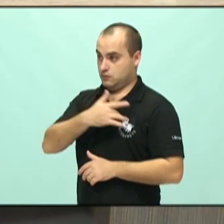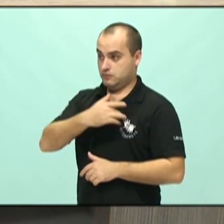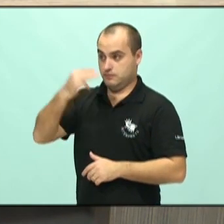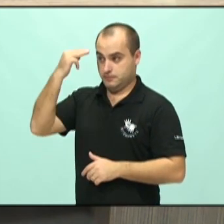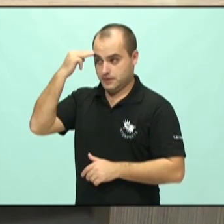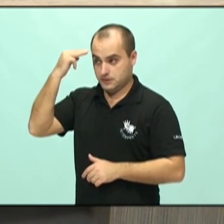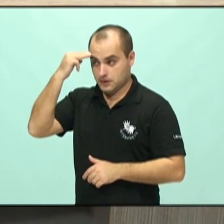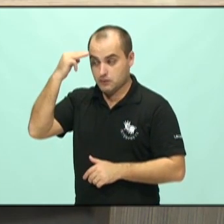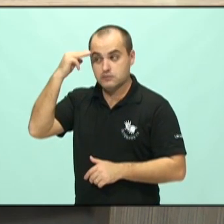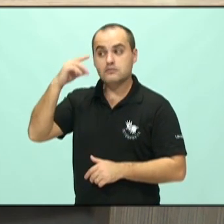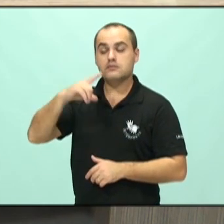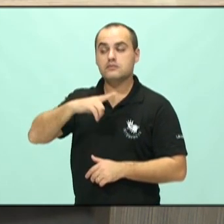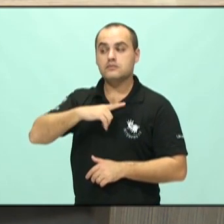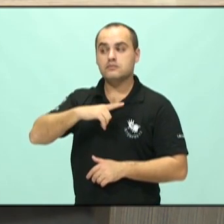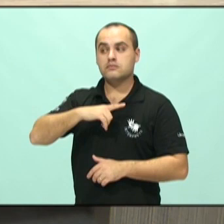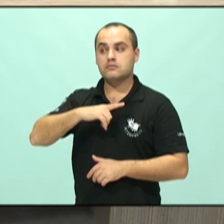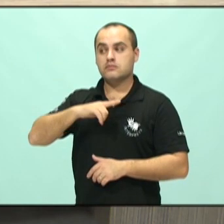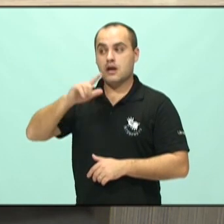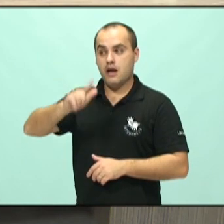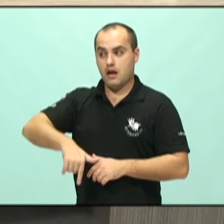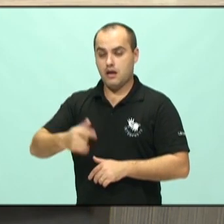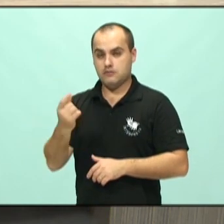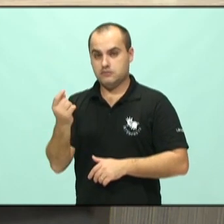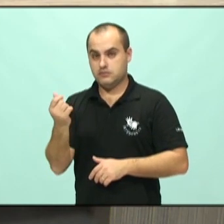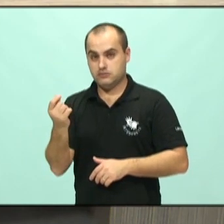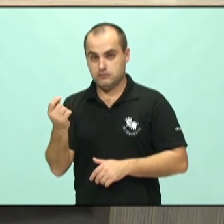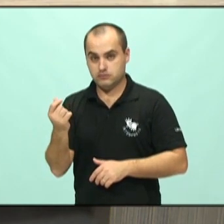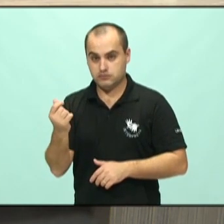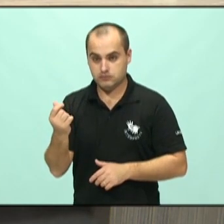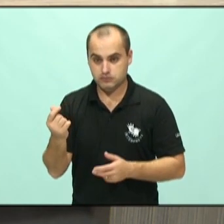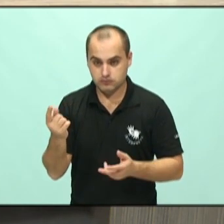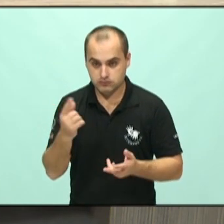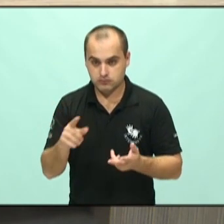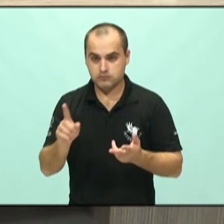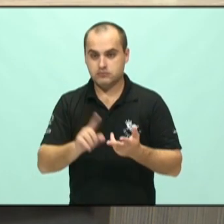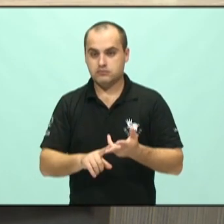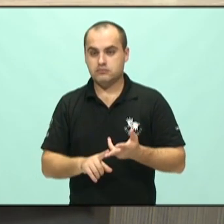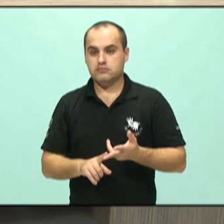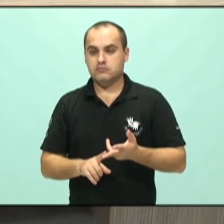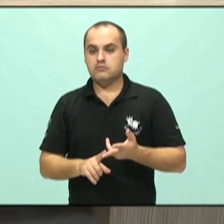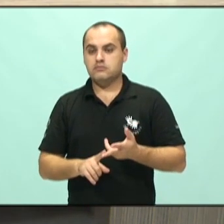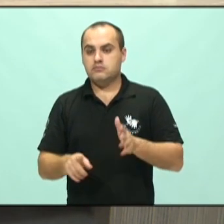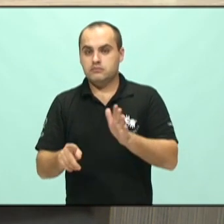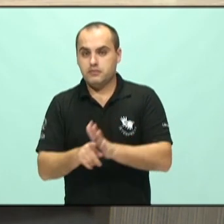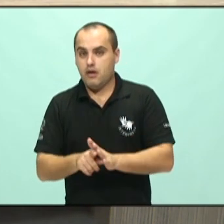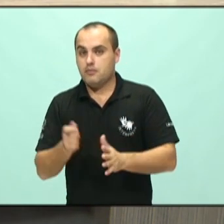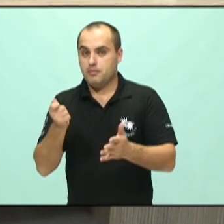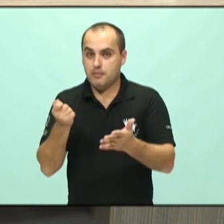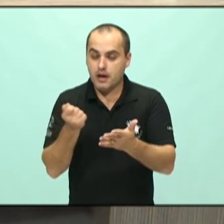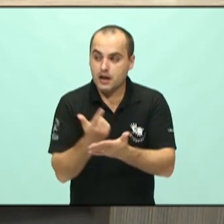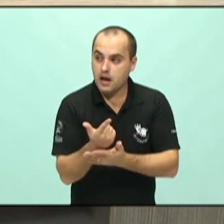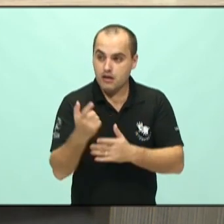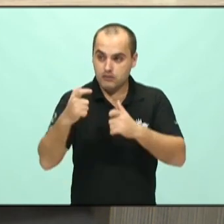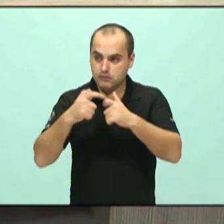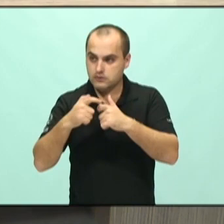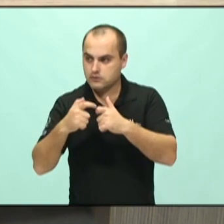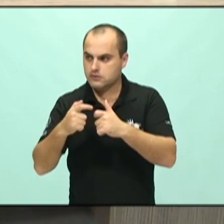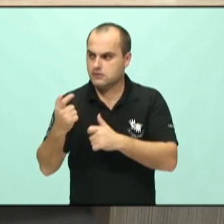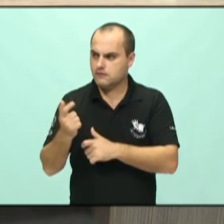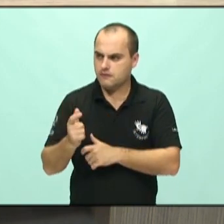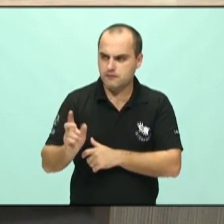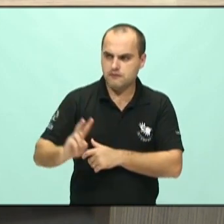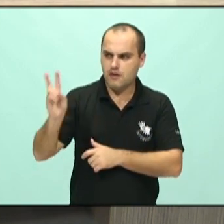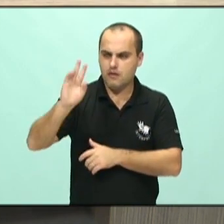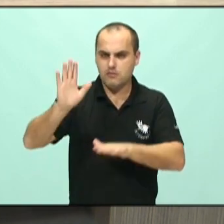valor aquisitivo, ao pagamento de uma consulta que custa em média de